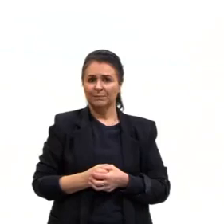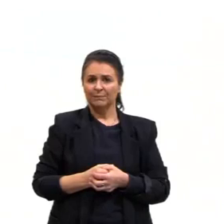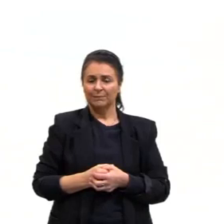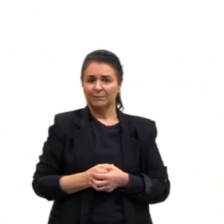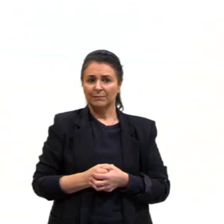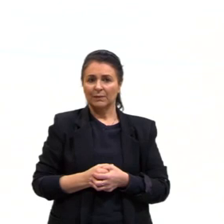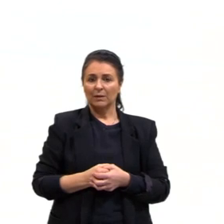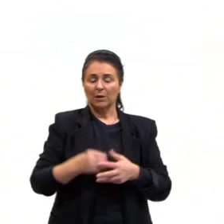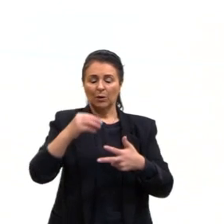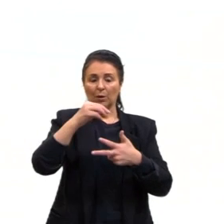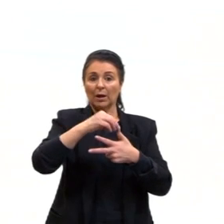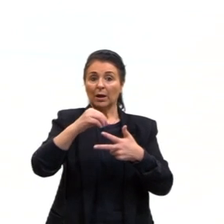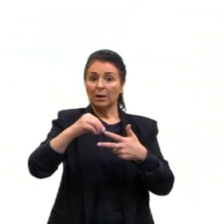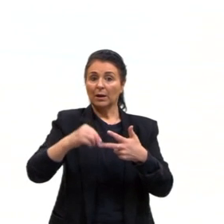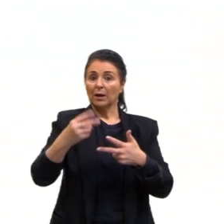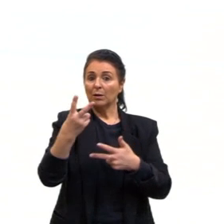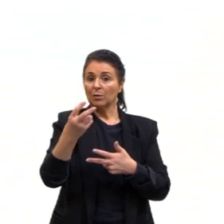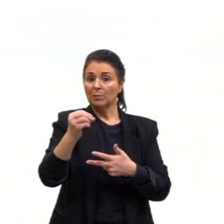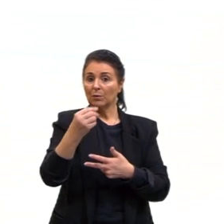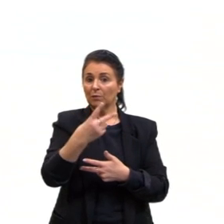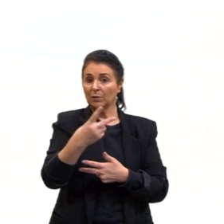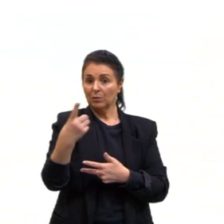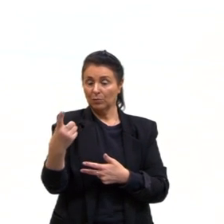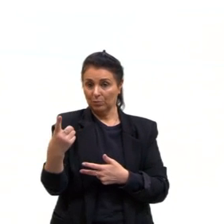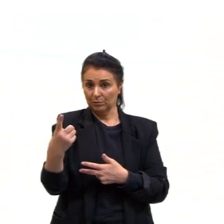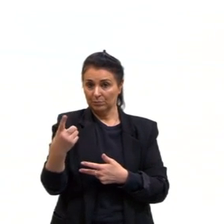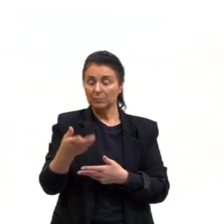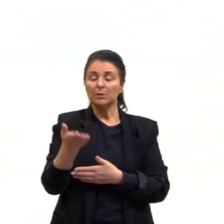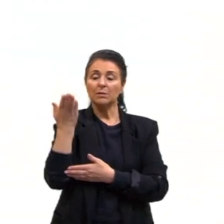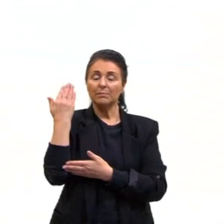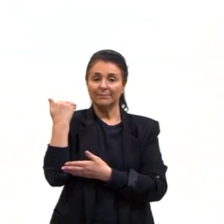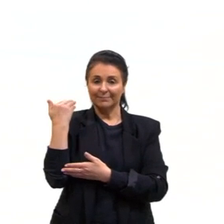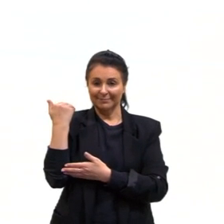Bom, Enem 2021, Enem lá da versão anterior.